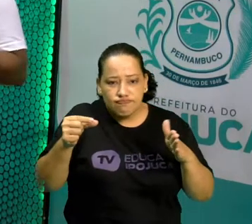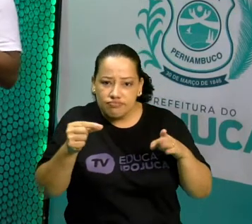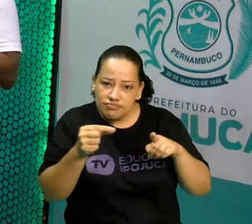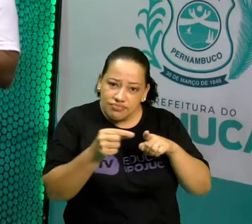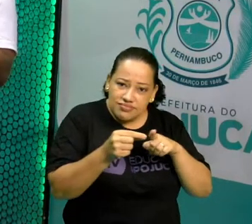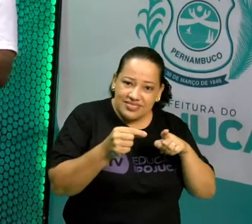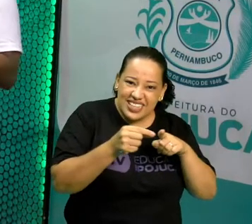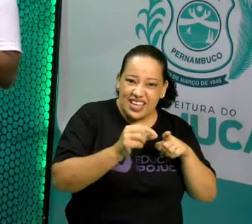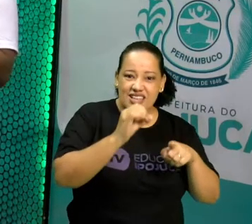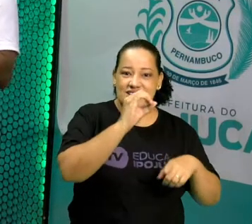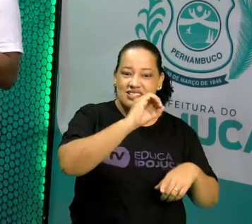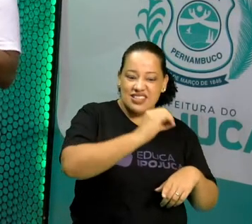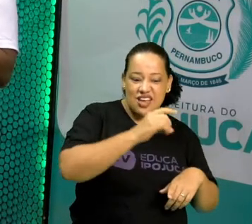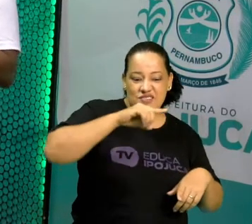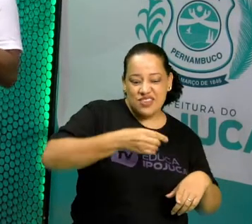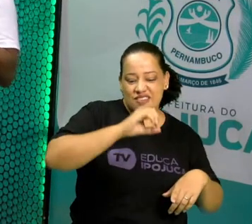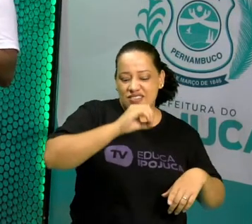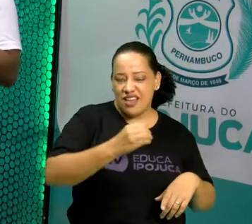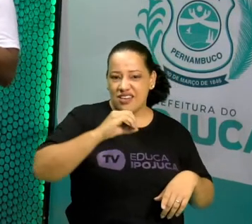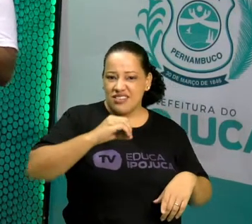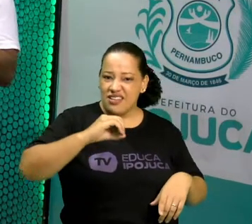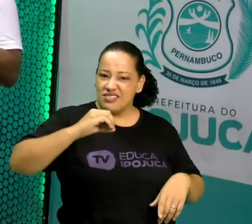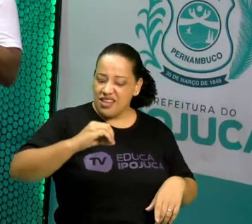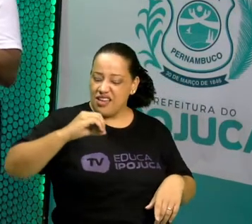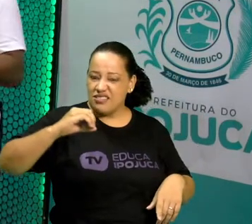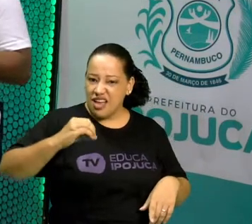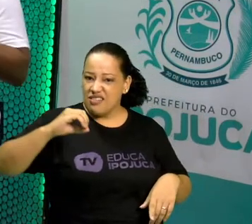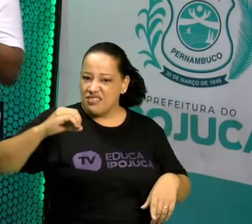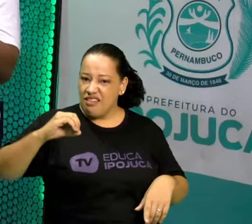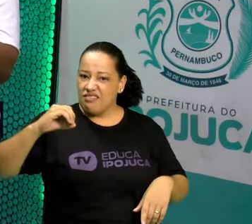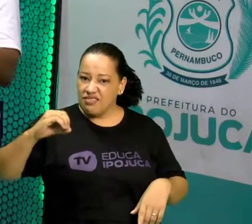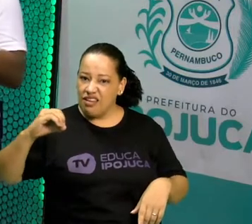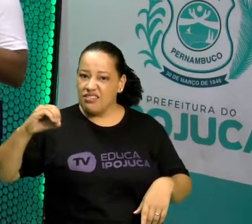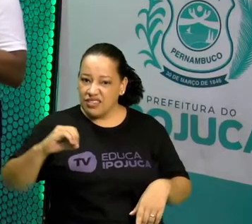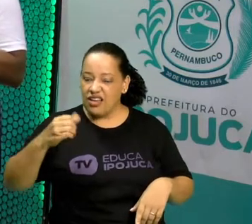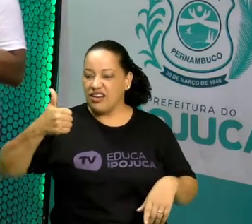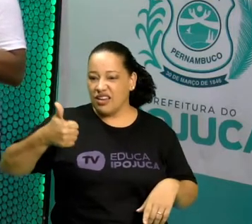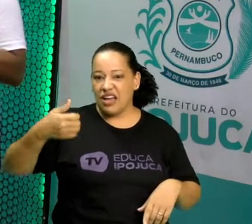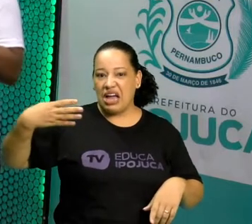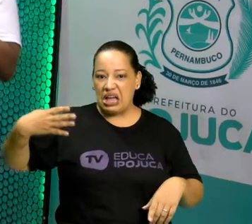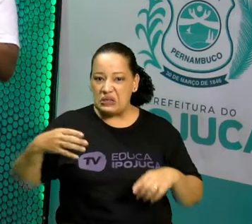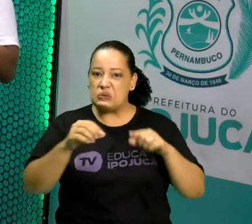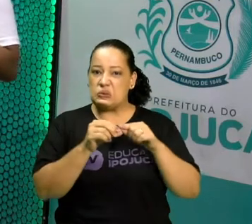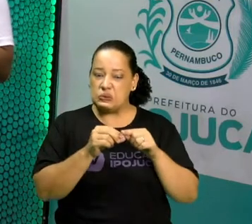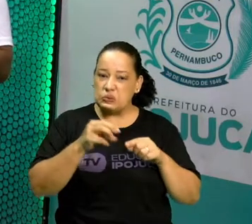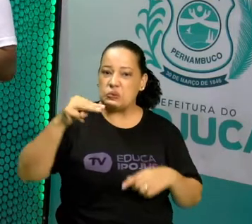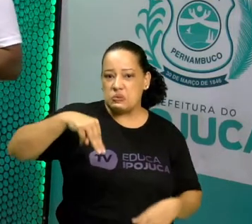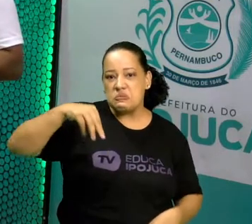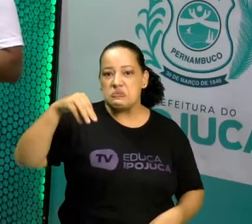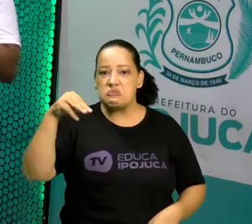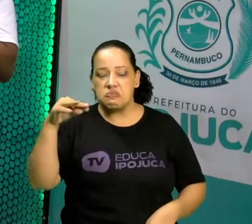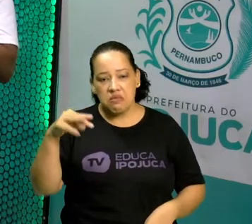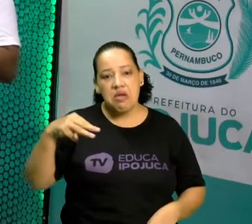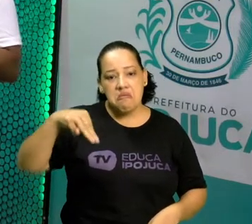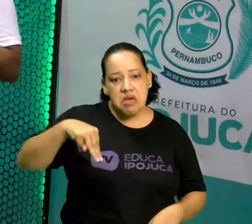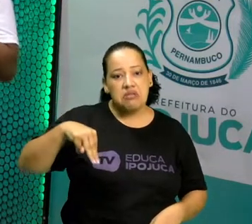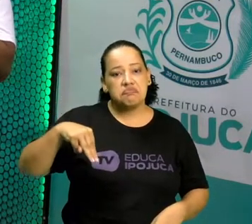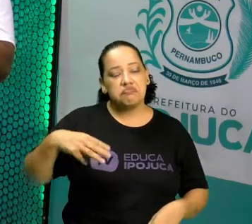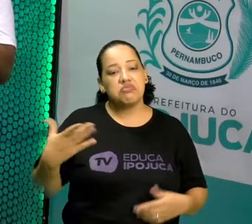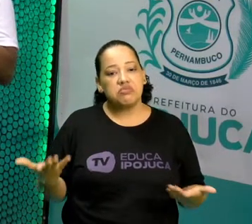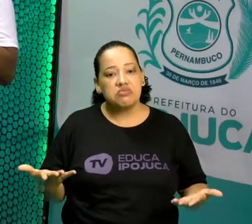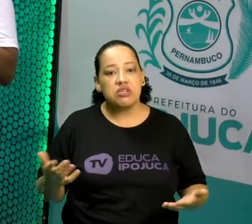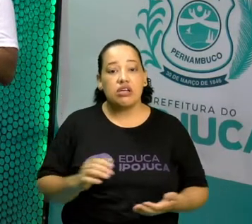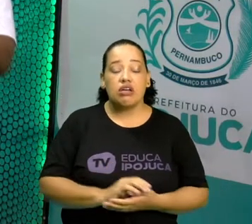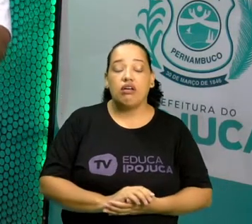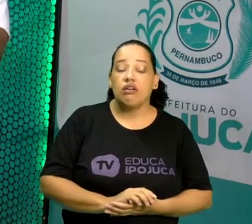,00000014 metros. Isso significa 14